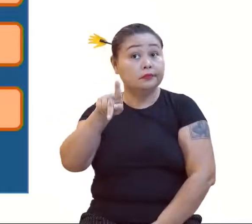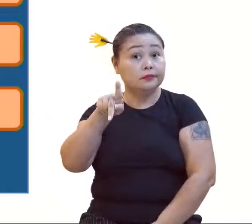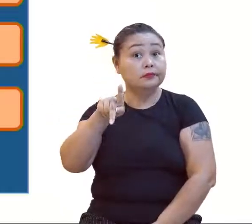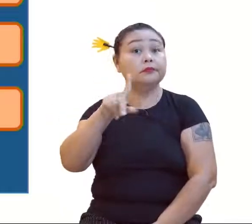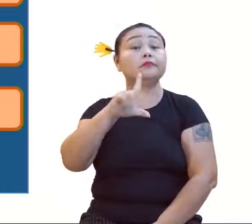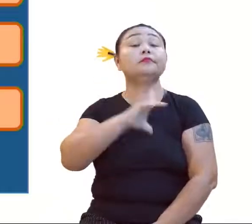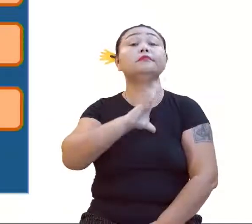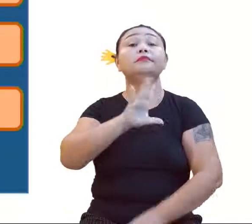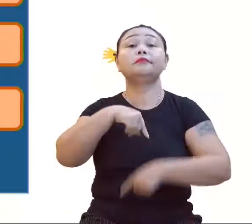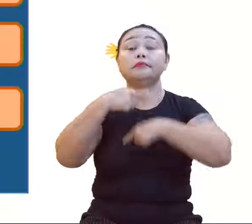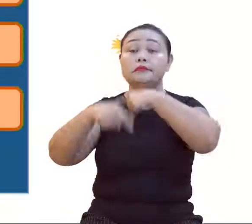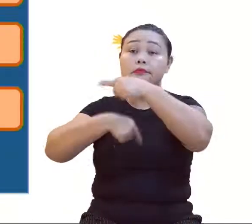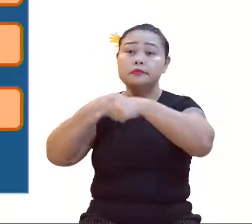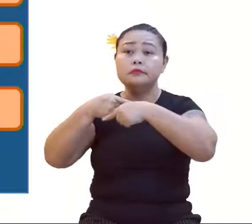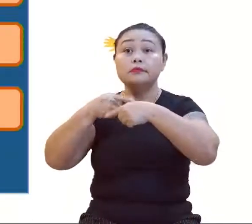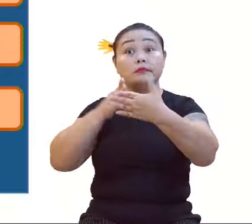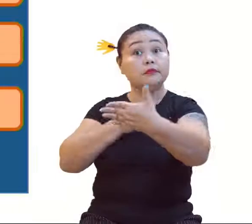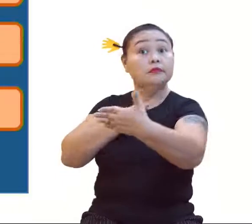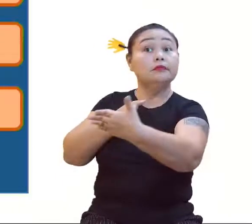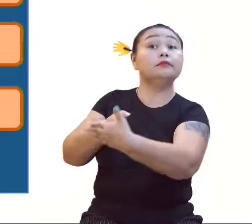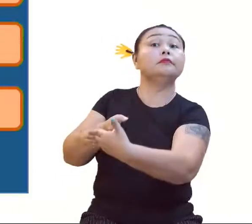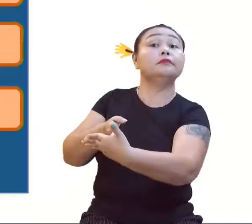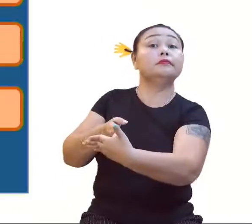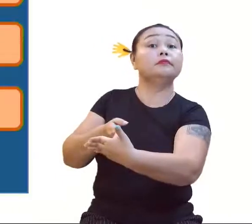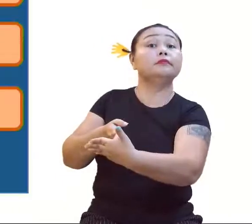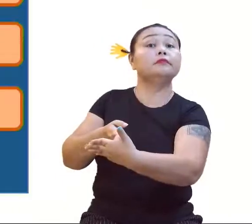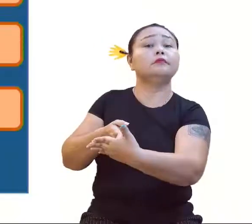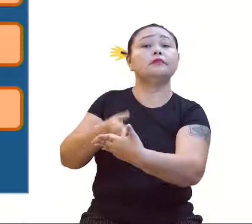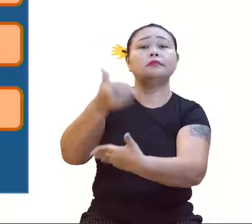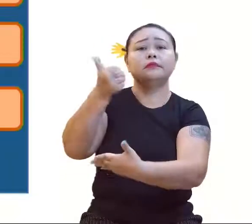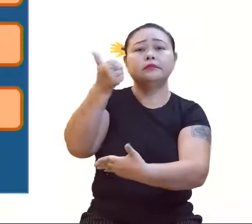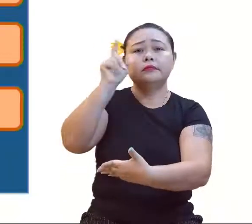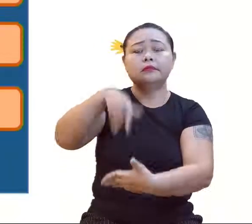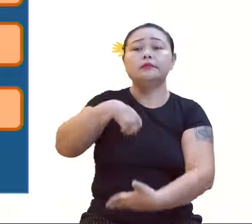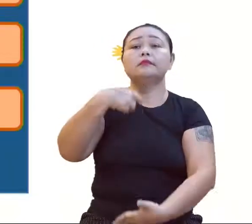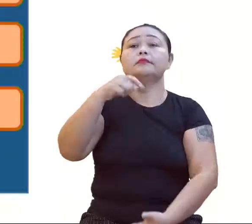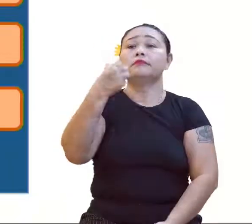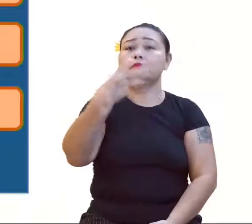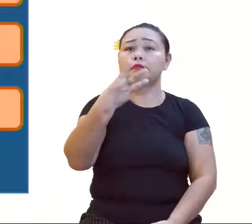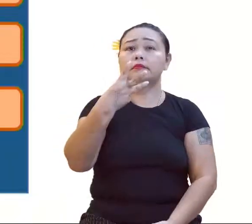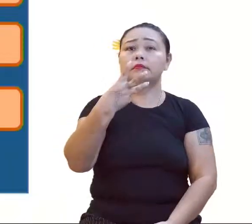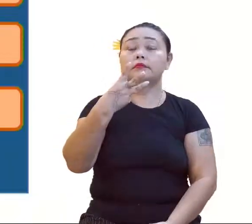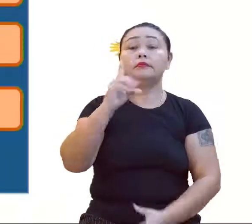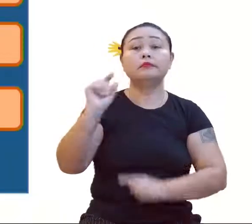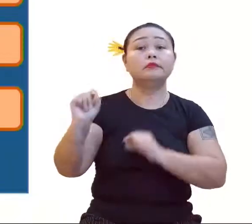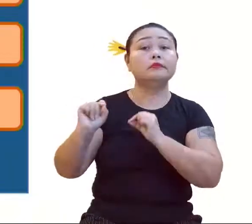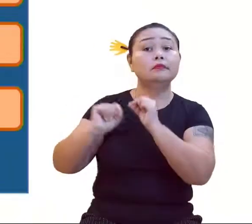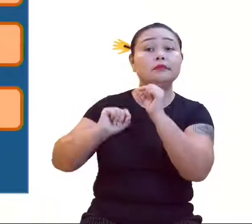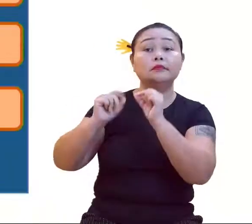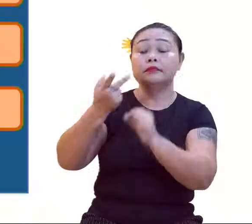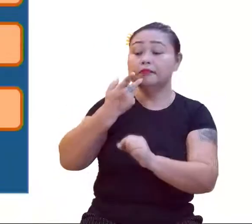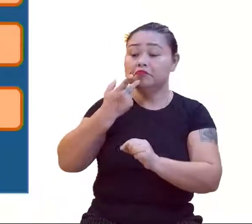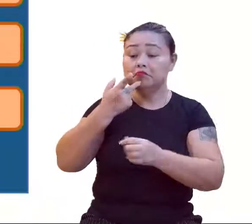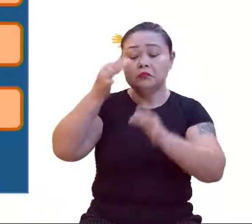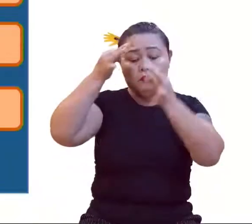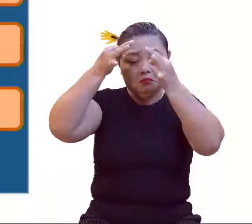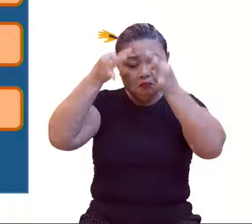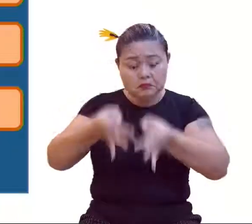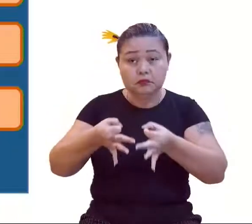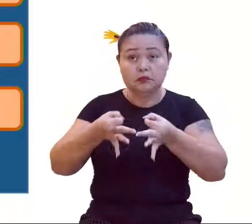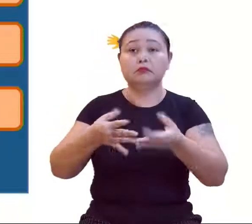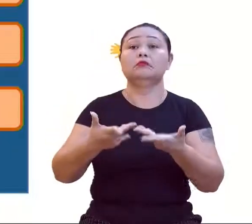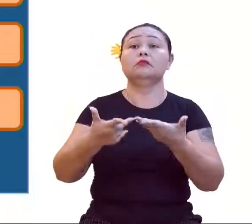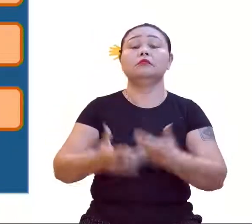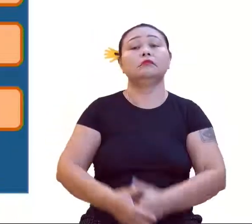É uma sequência finita? O primeiro termo é 3. O que podemos afirmar com